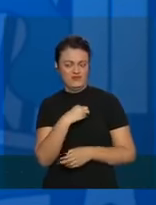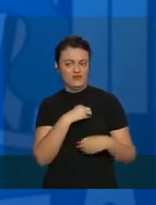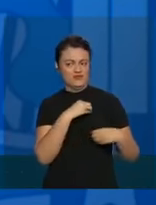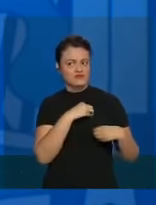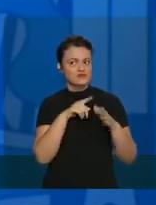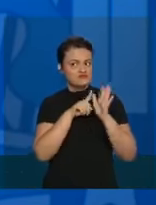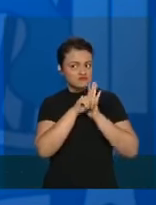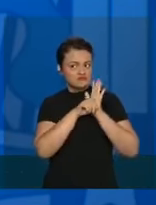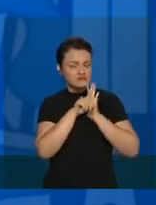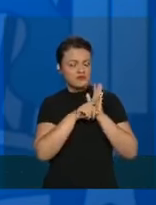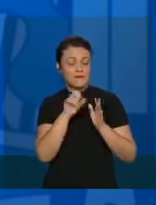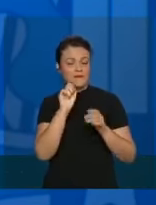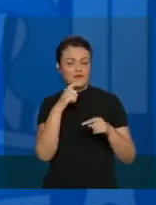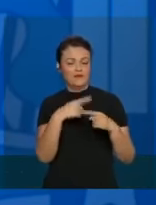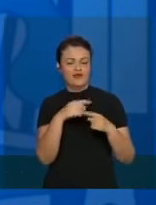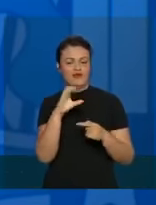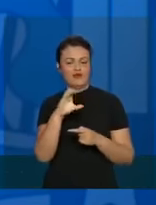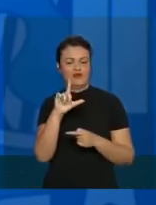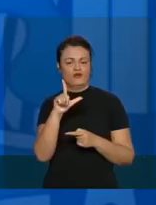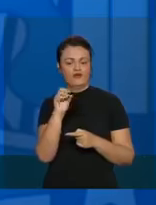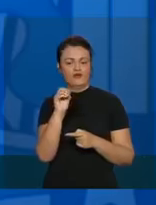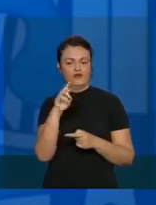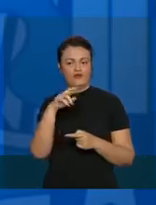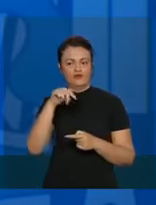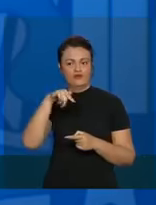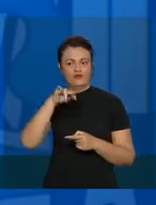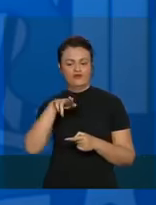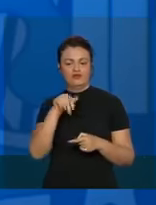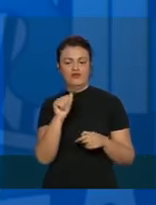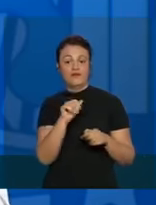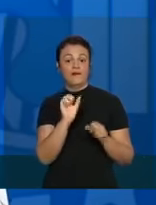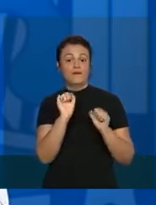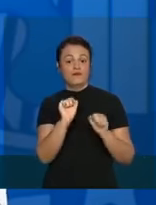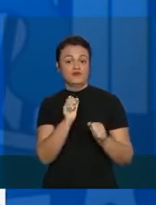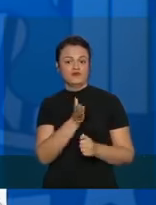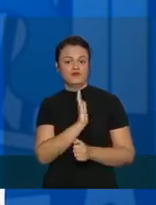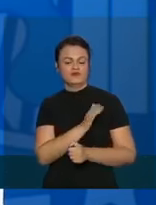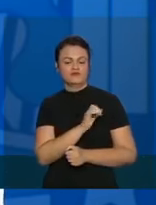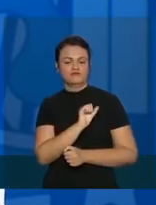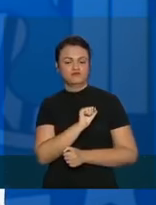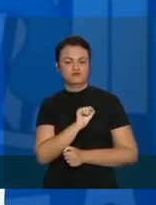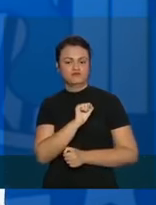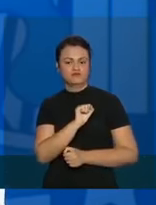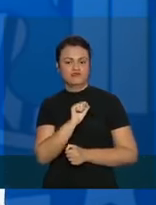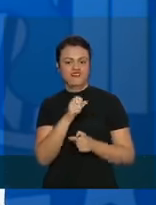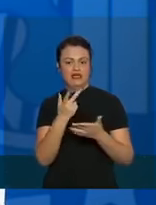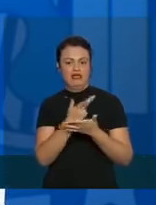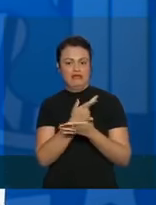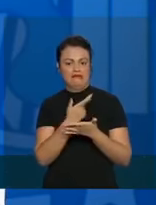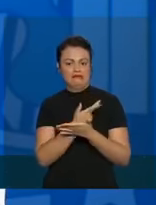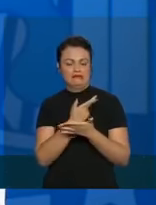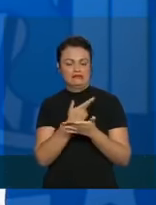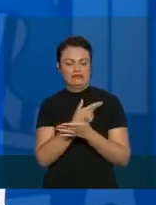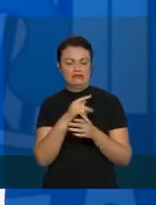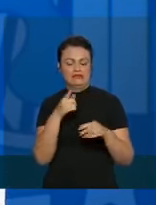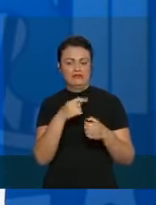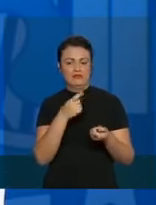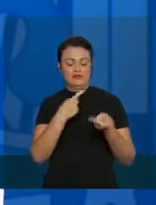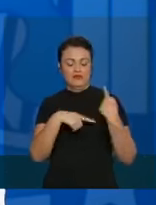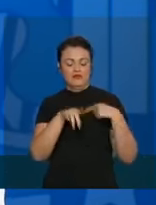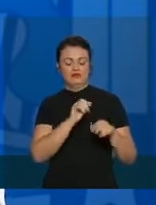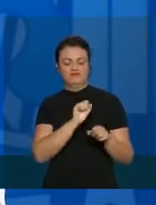que ver o coração? Porque essa droga cloroquina, ela pode fazer o coração bater de uma maneira errada e pode precipitar um